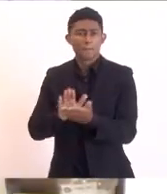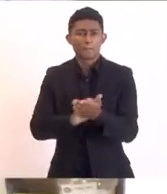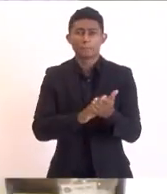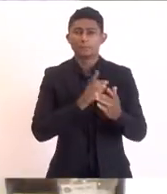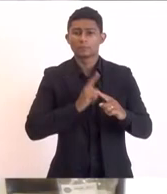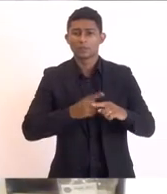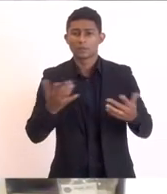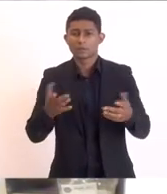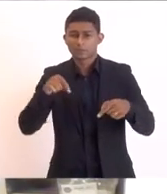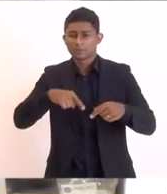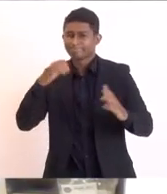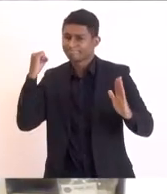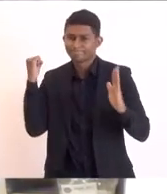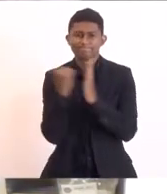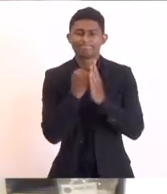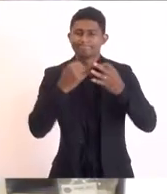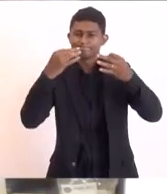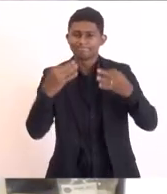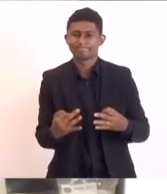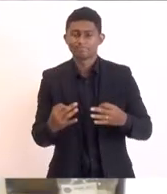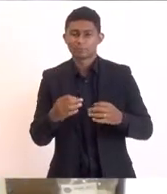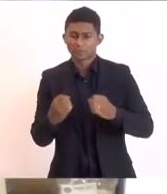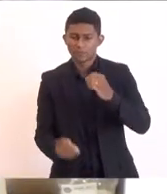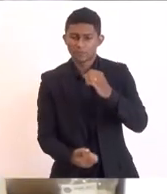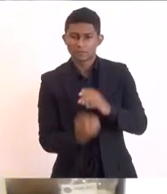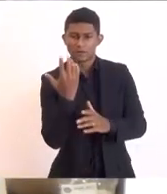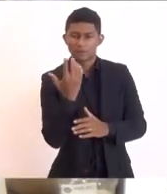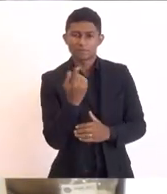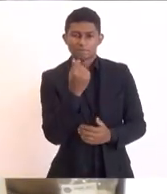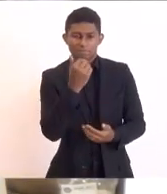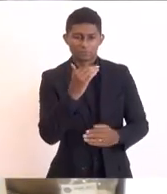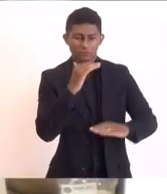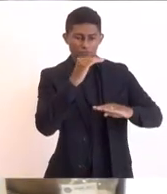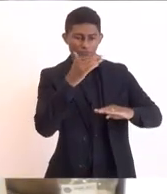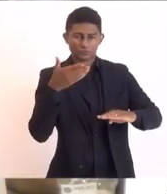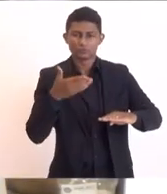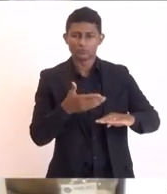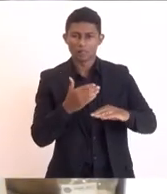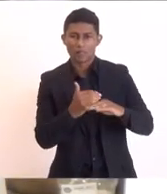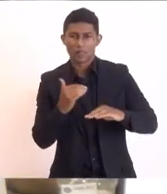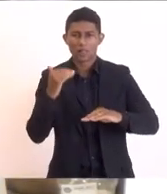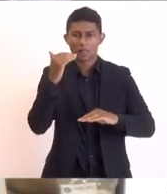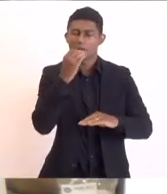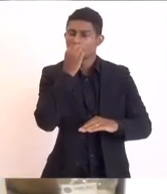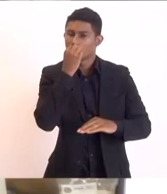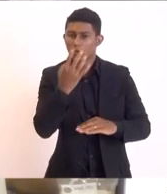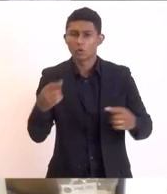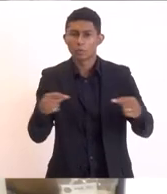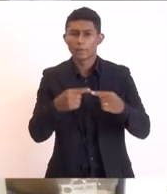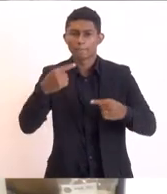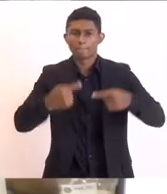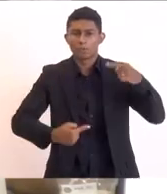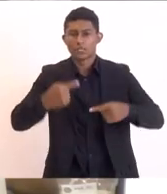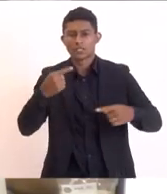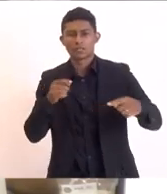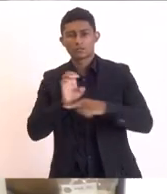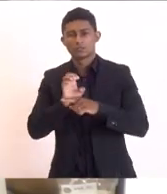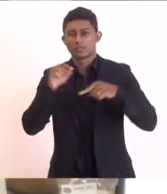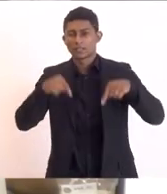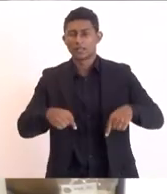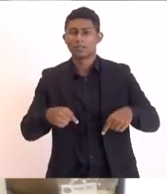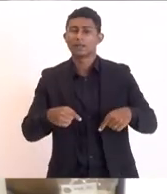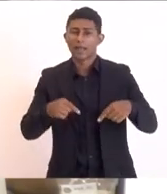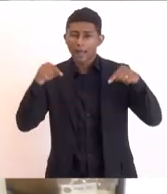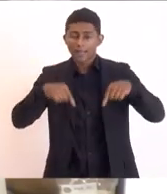marca aqui com a criação do fundo, com a apresentação do fundo, uma política de Estado. A gente está construindo o longo